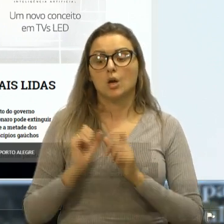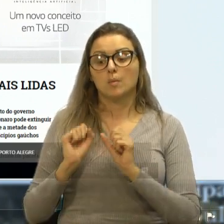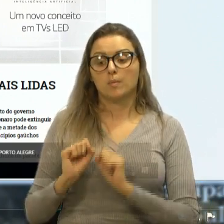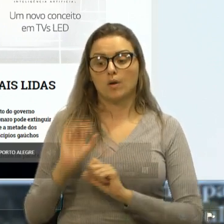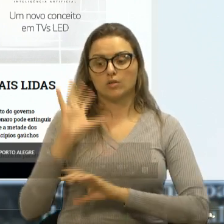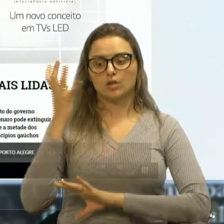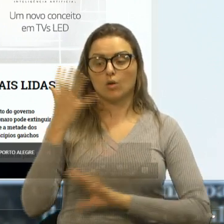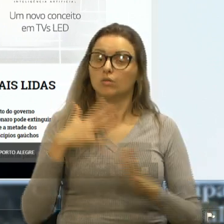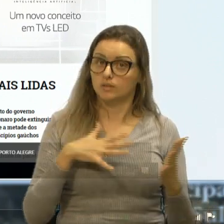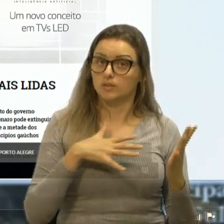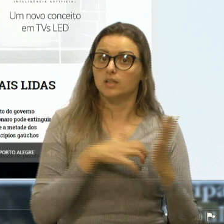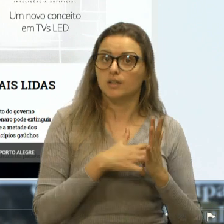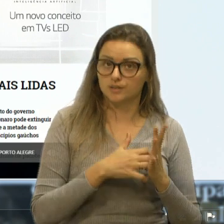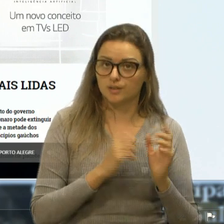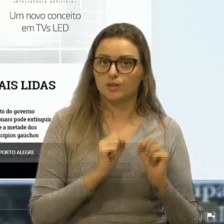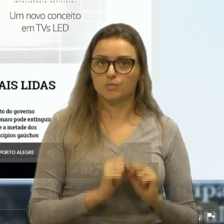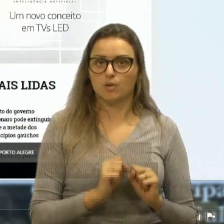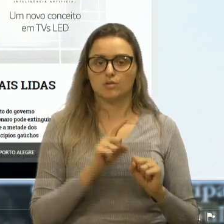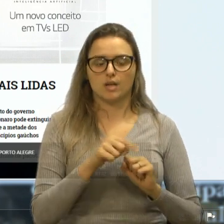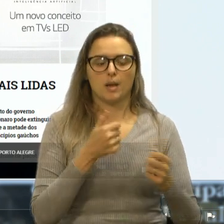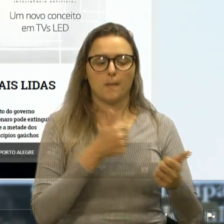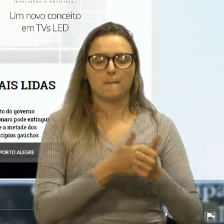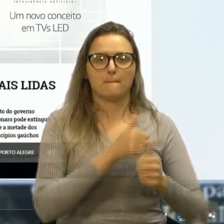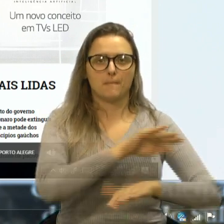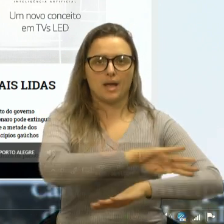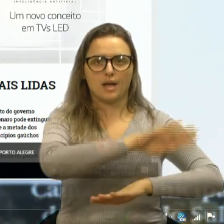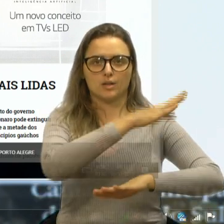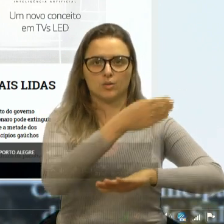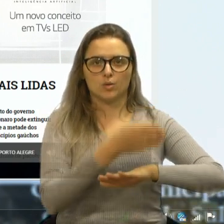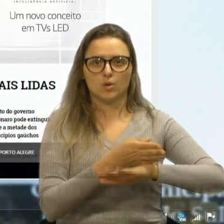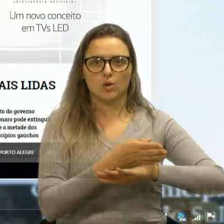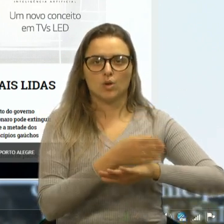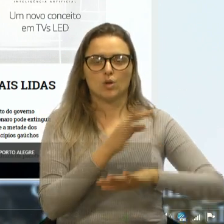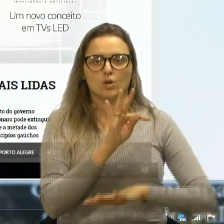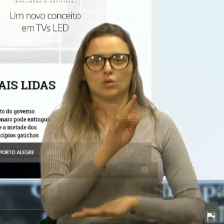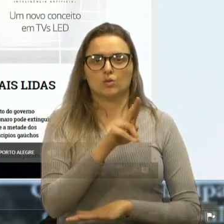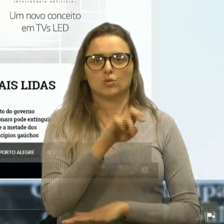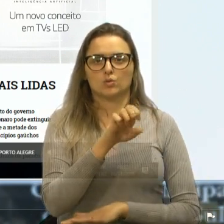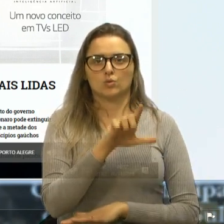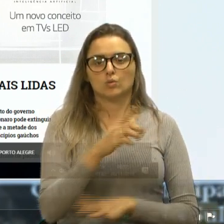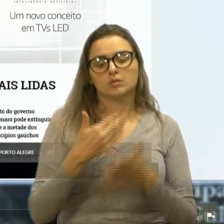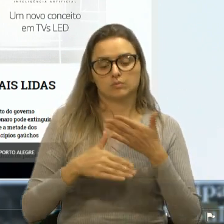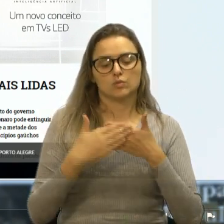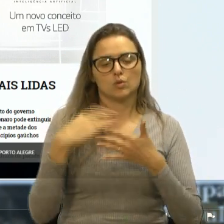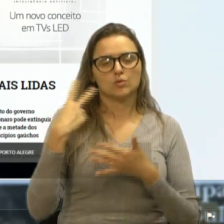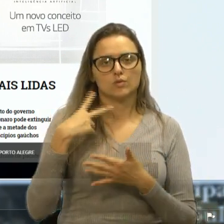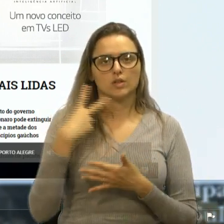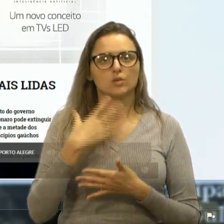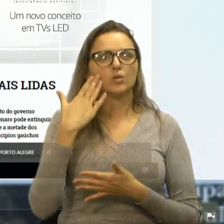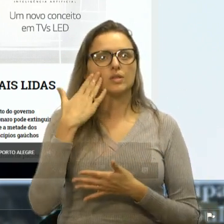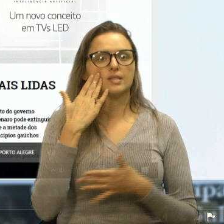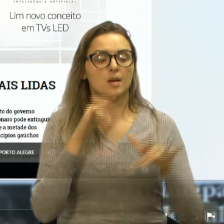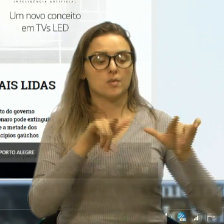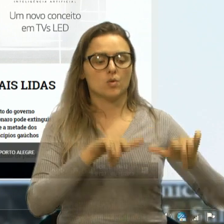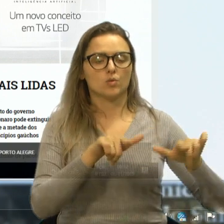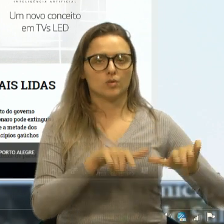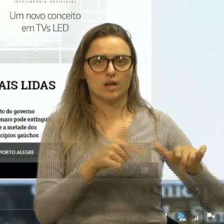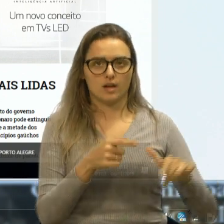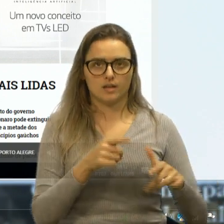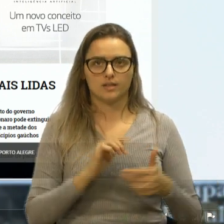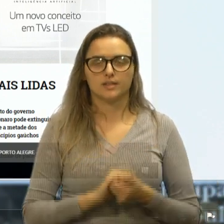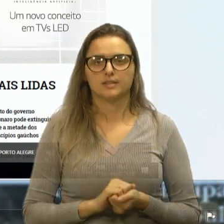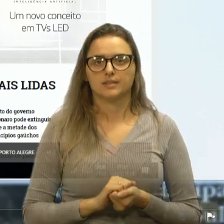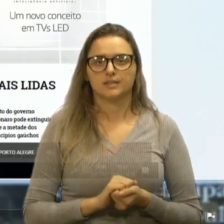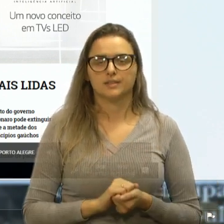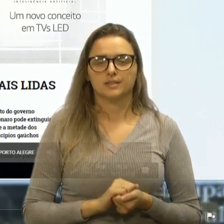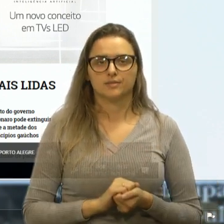acidentes, é perto dos túneis, todos nós, acho que os vereadores sabem onde que fica, né, queda da